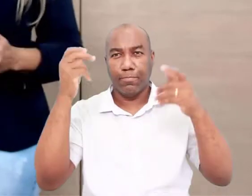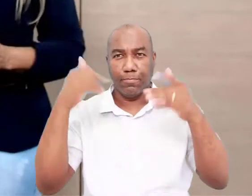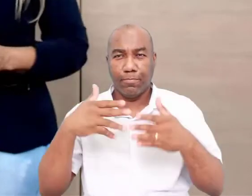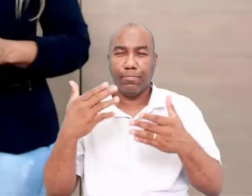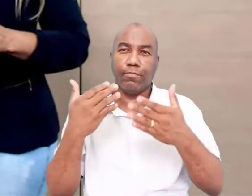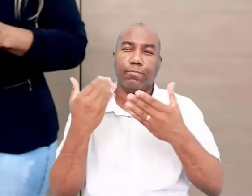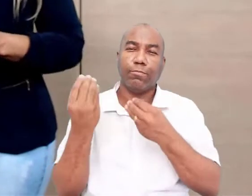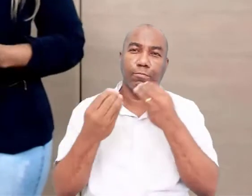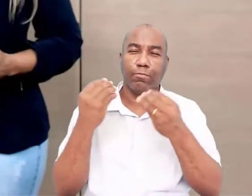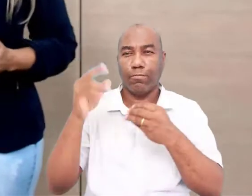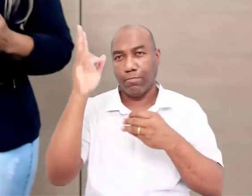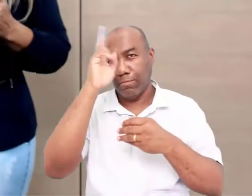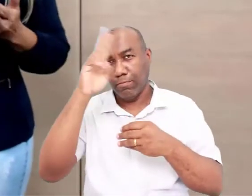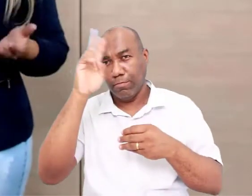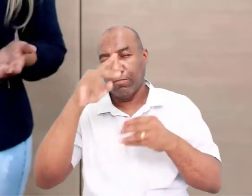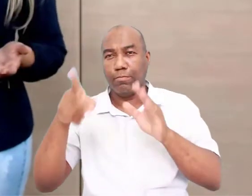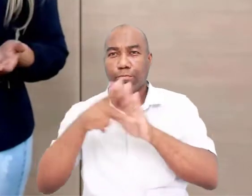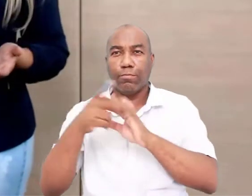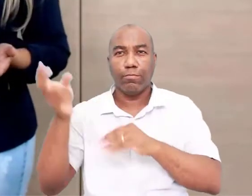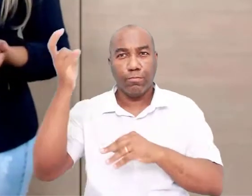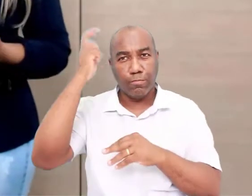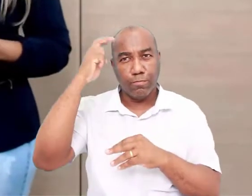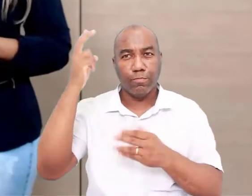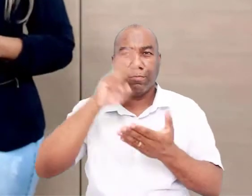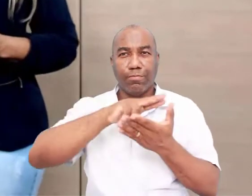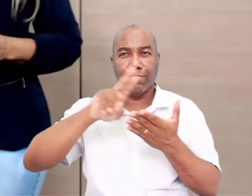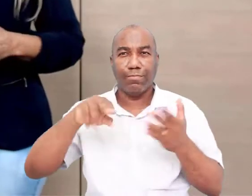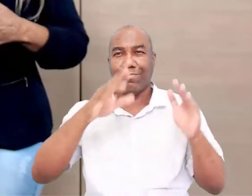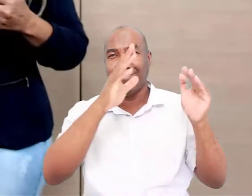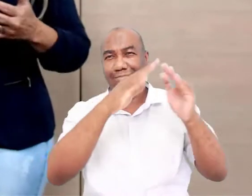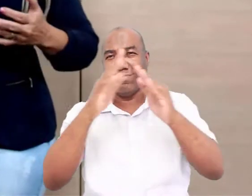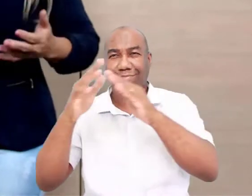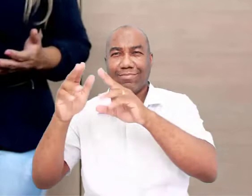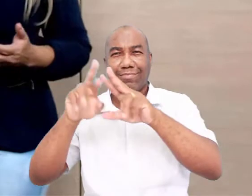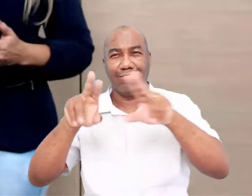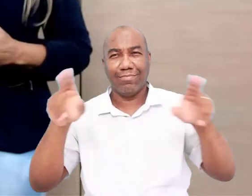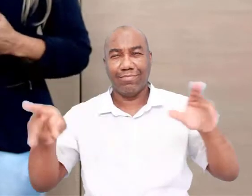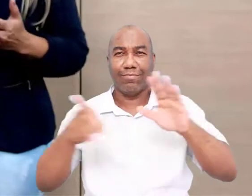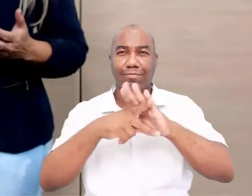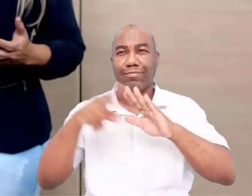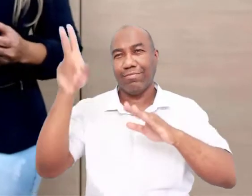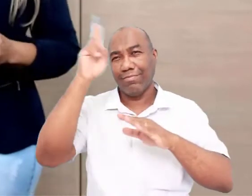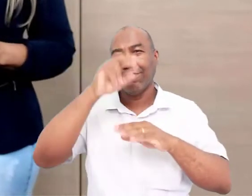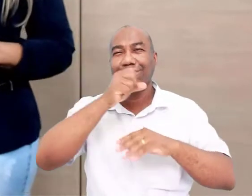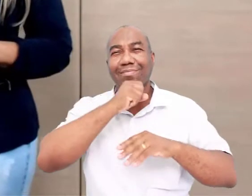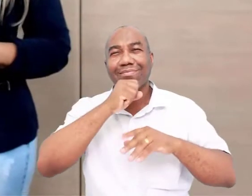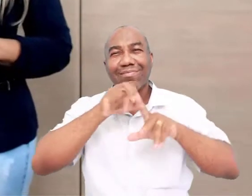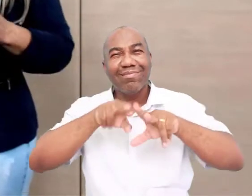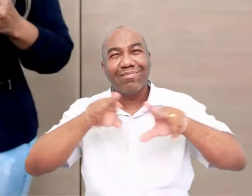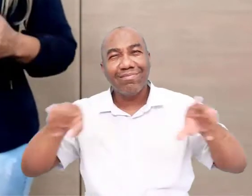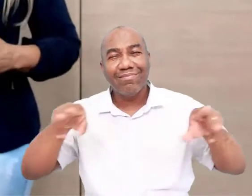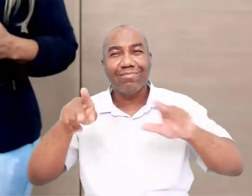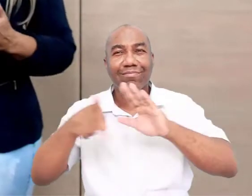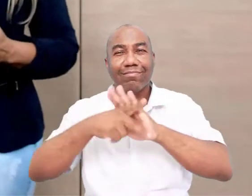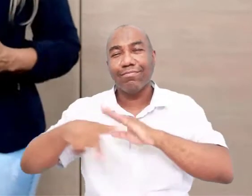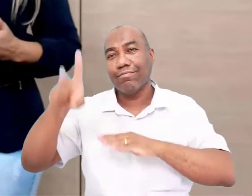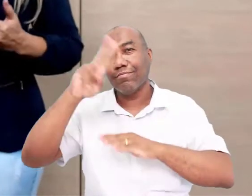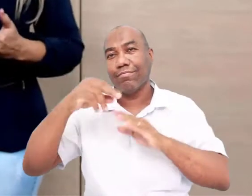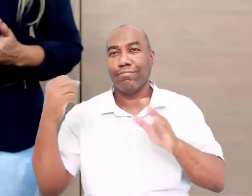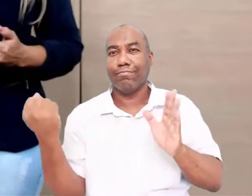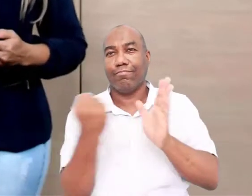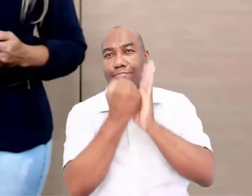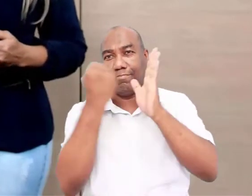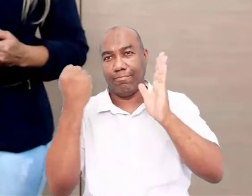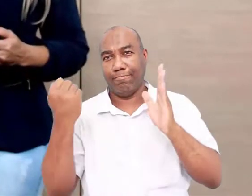fato social, gente falou de cultura, a gente falou de patrimônio cultural, a importância disso para a humanidade. E é muito importante que